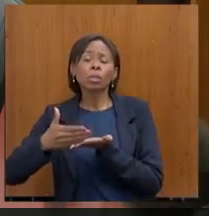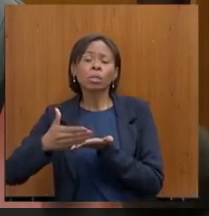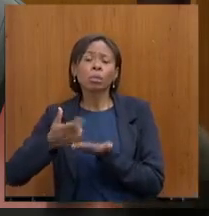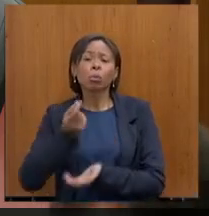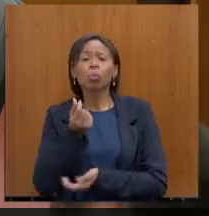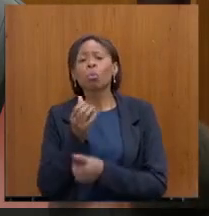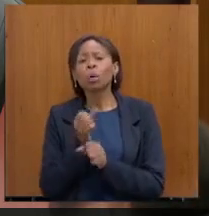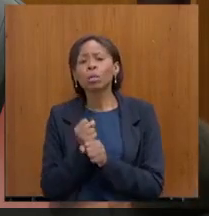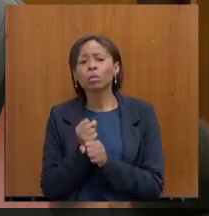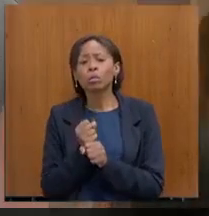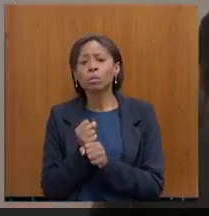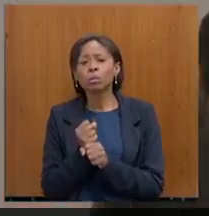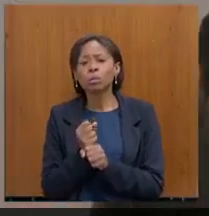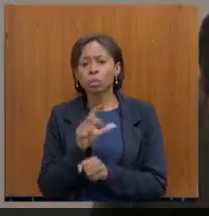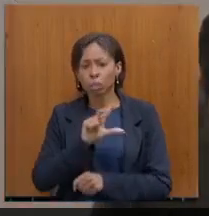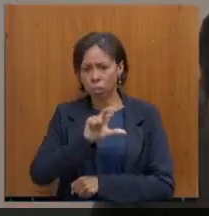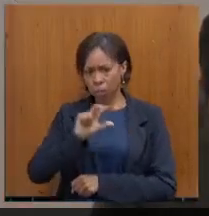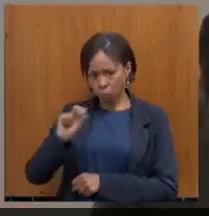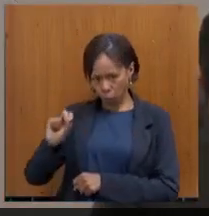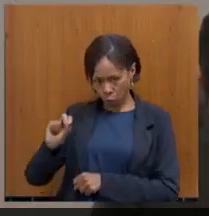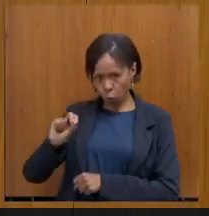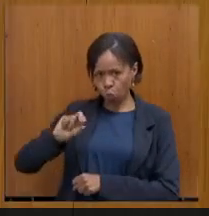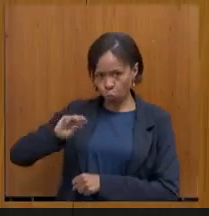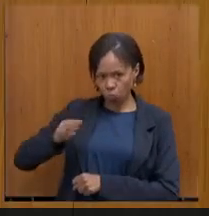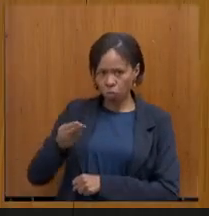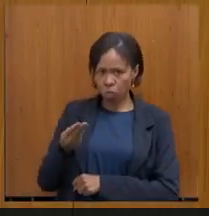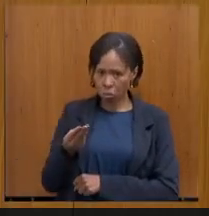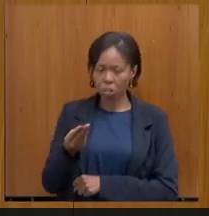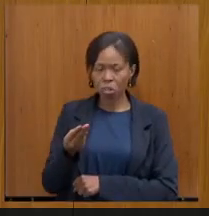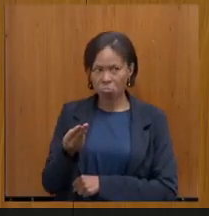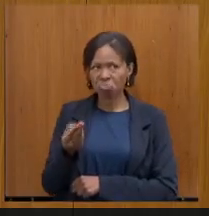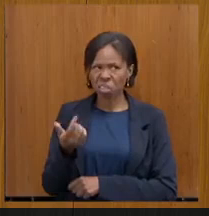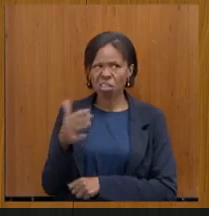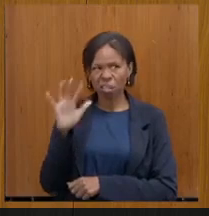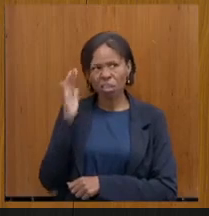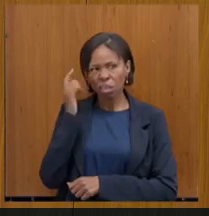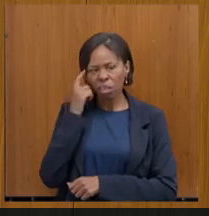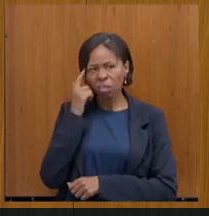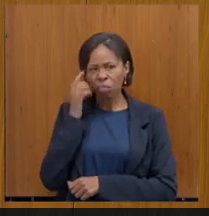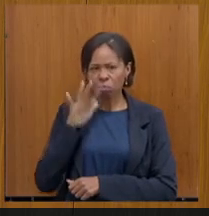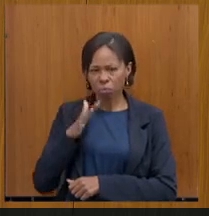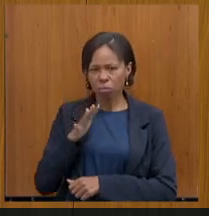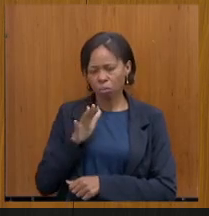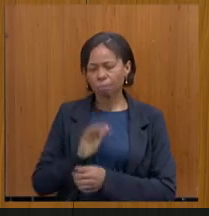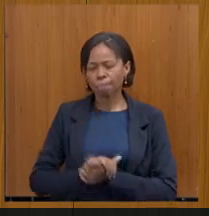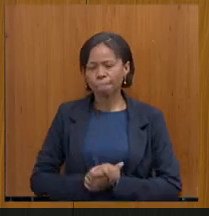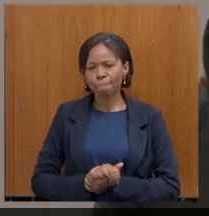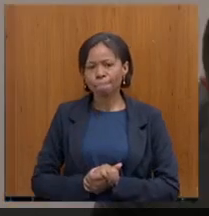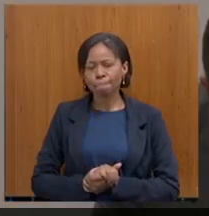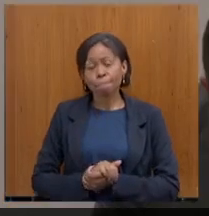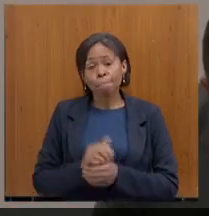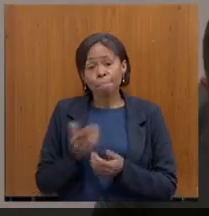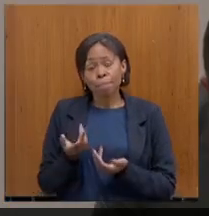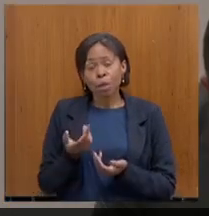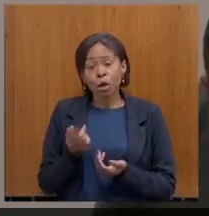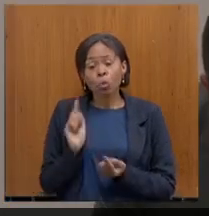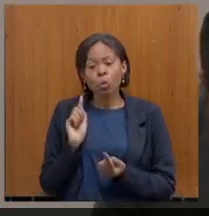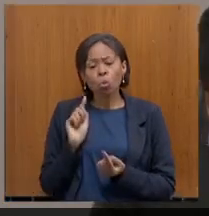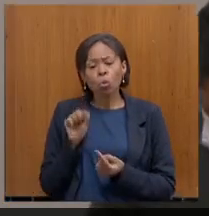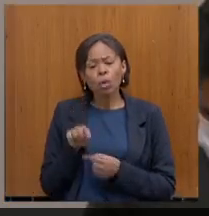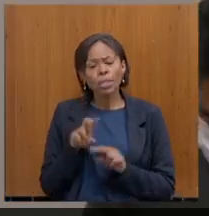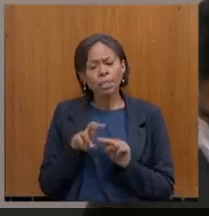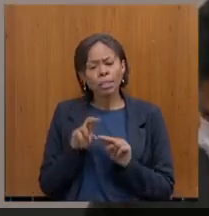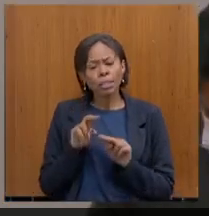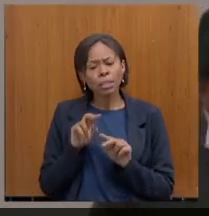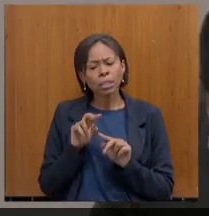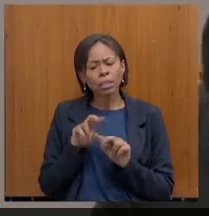teria? Aproximadamente 500 milhões. 500 milhões. É o número que eu estimava aqui, particularmente. Tendo em vista esse valor de 500